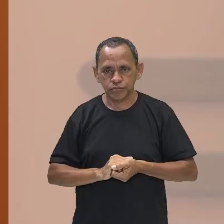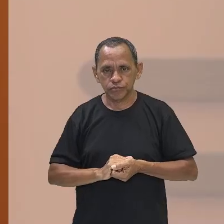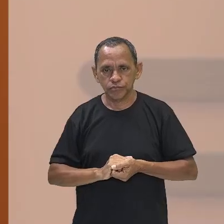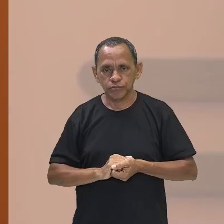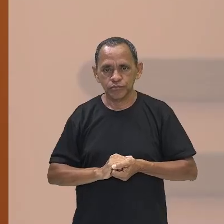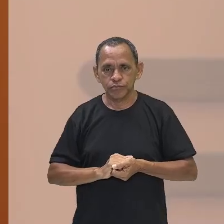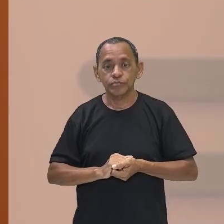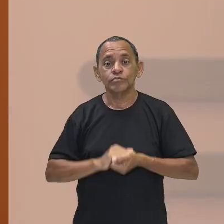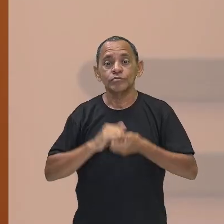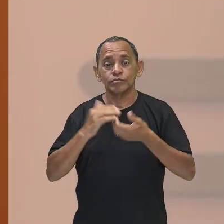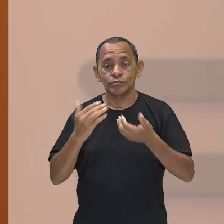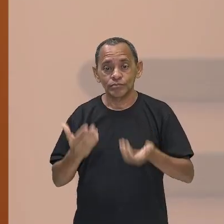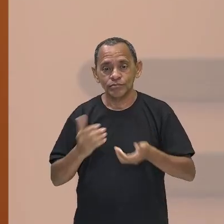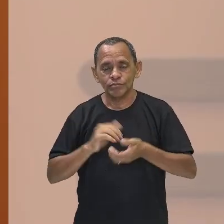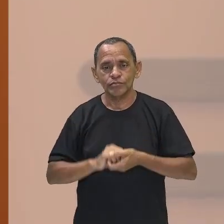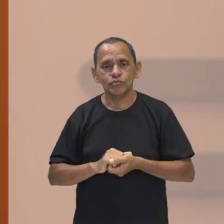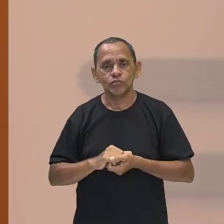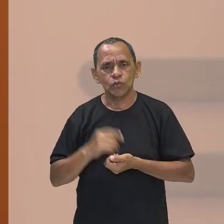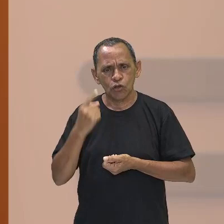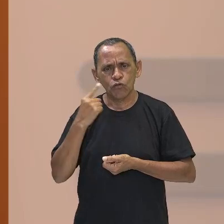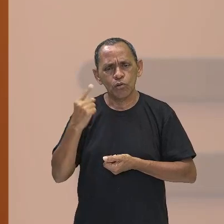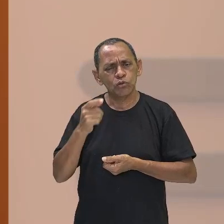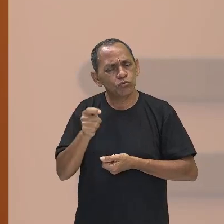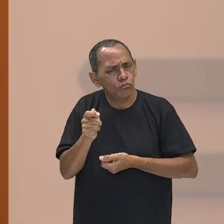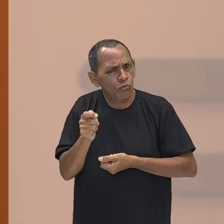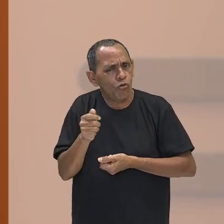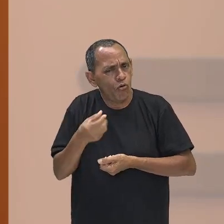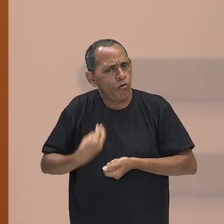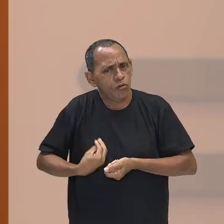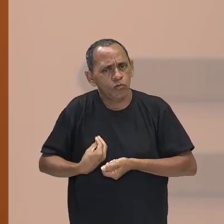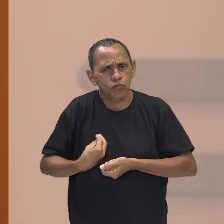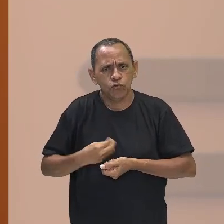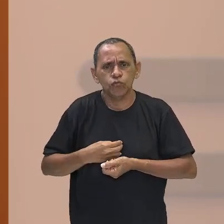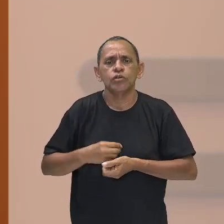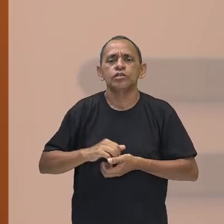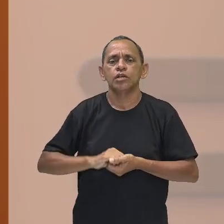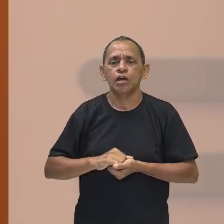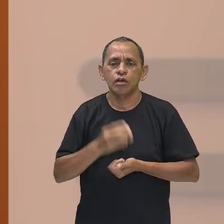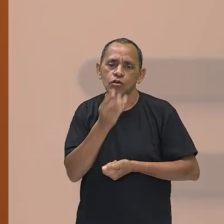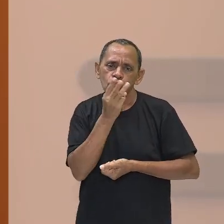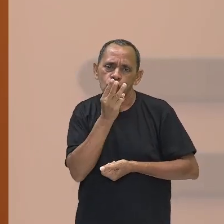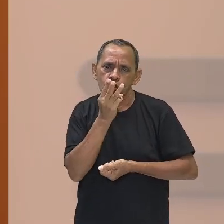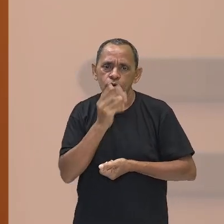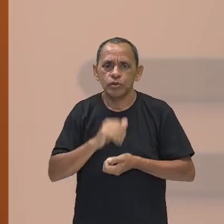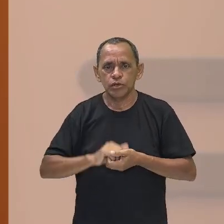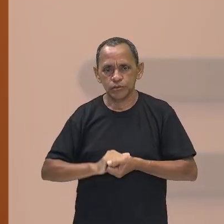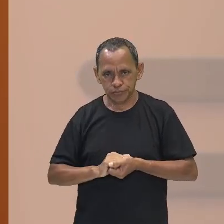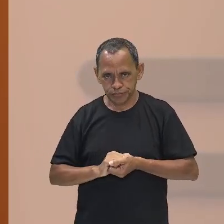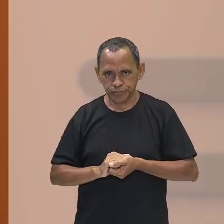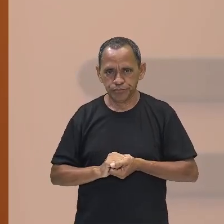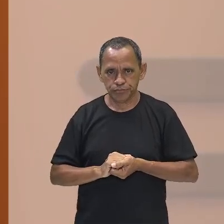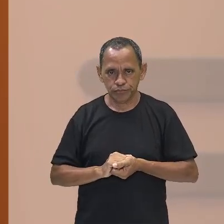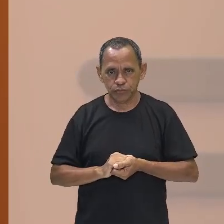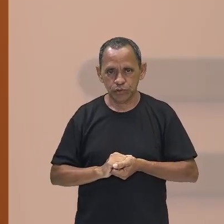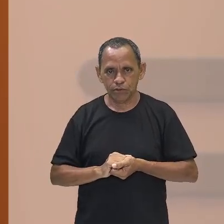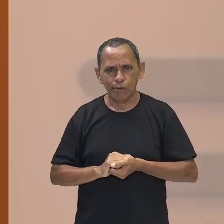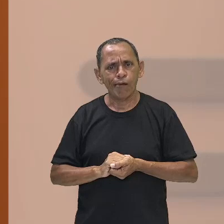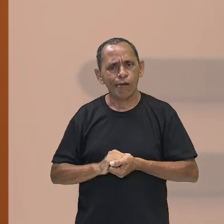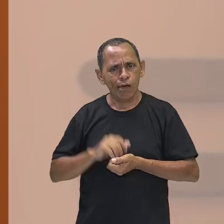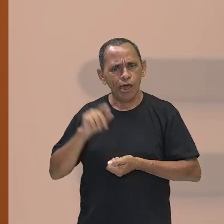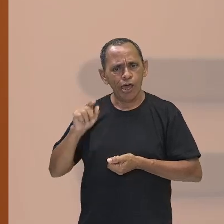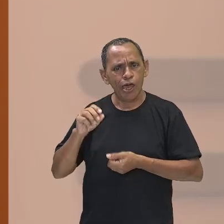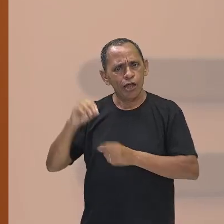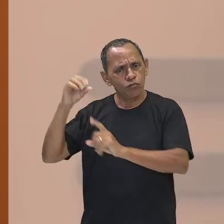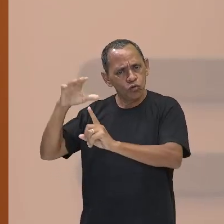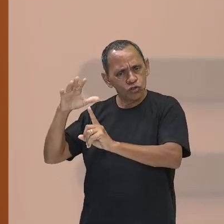Muito bem, então a gente viu aqui um pouco da vida de Max Weber. Ele vai ser influenciado